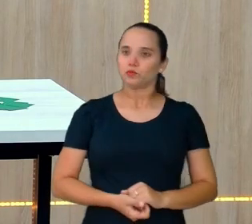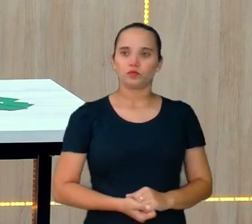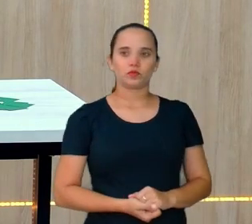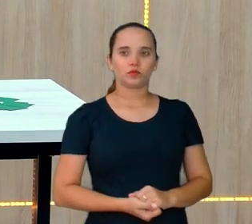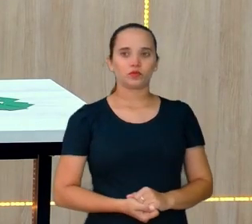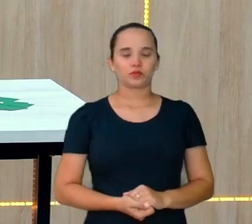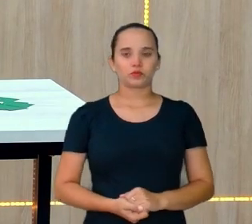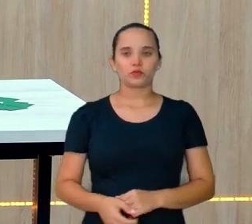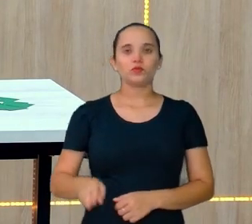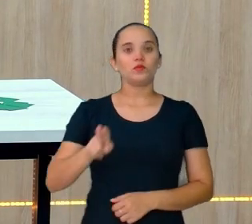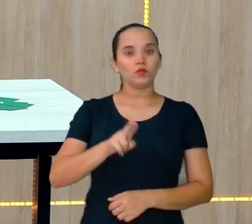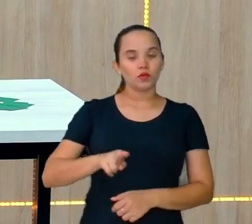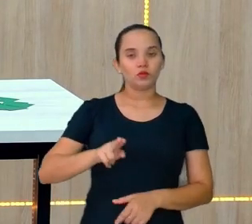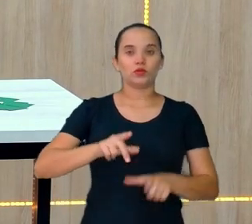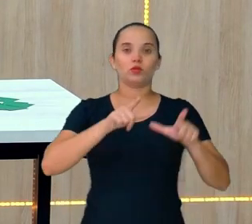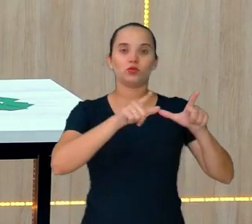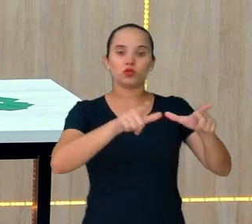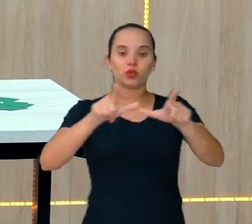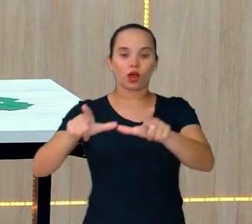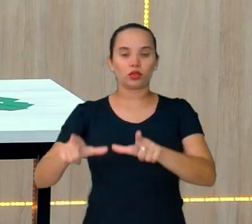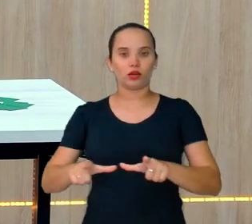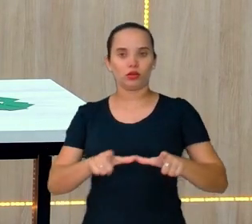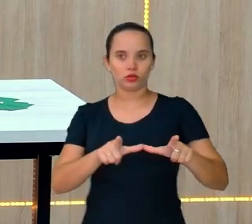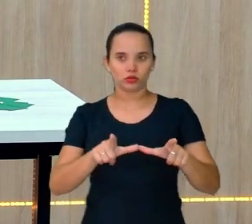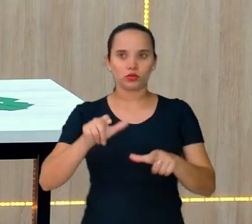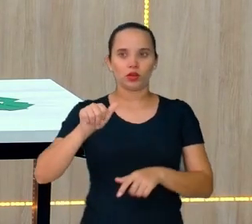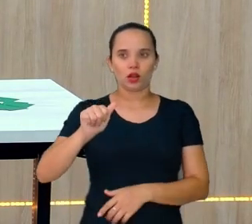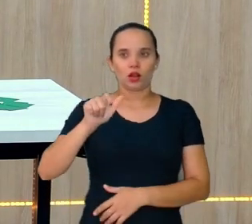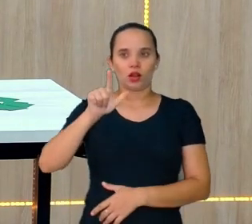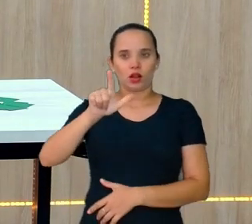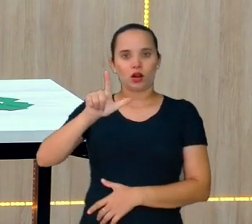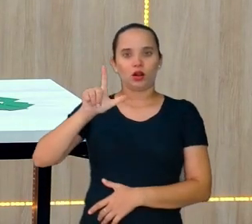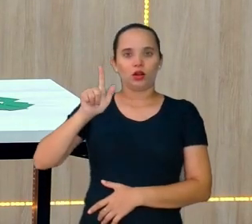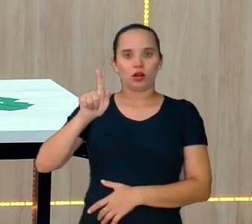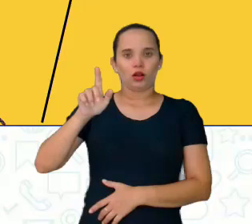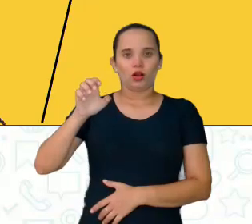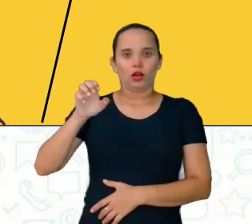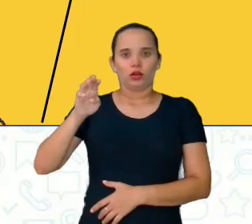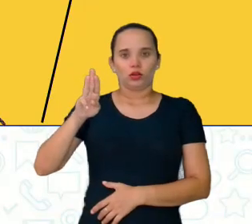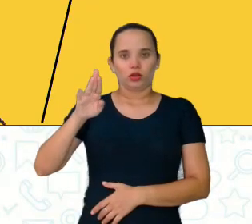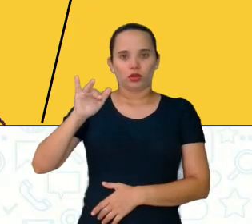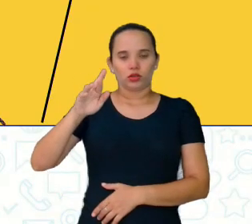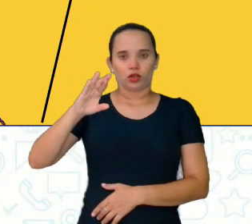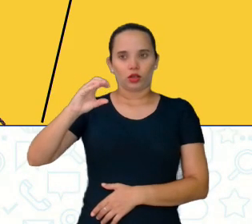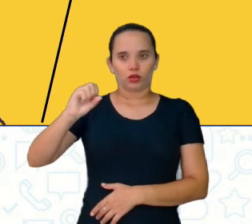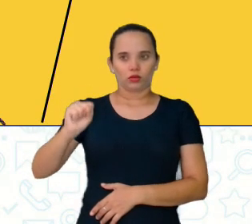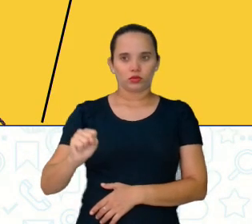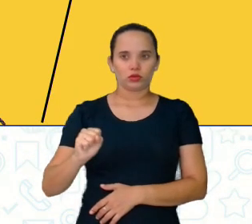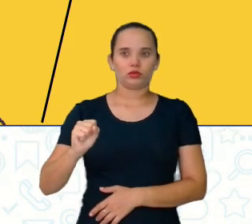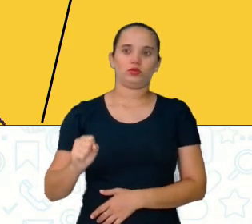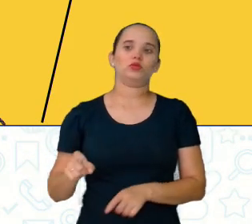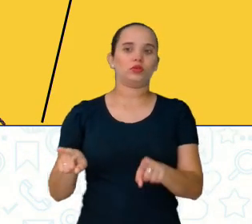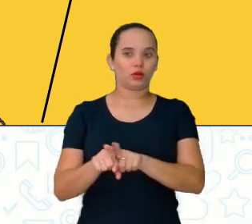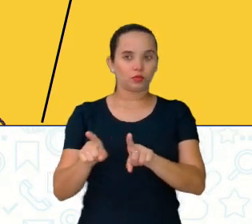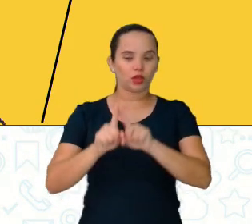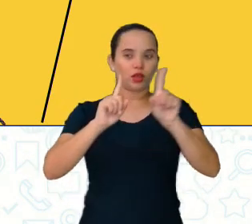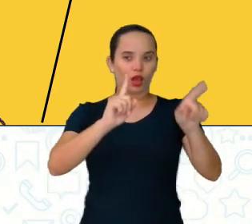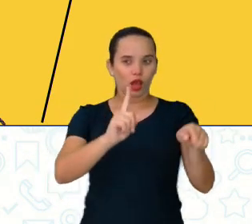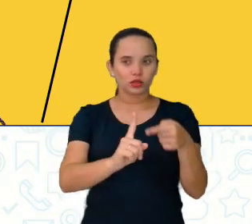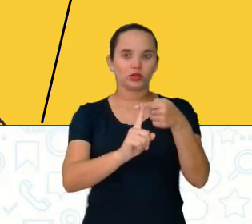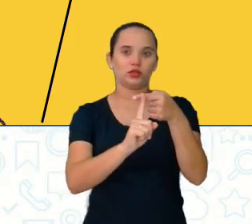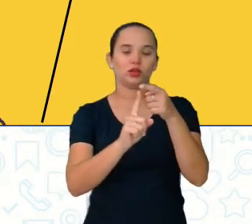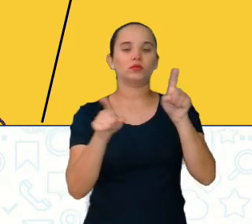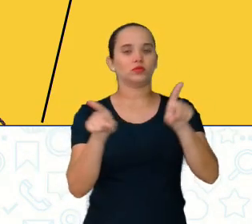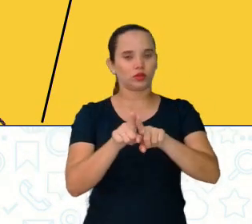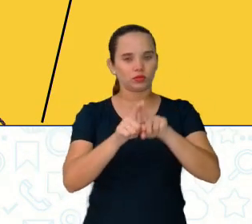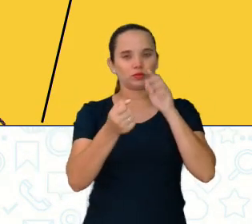a ferramenta ladrilhos algébricos. Se você der um zoom, meninos lê melhor. A gente trabalhou com adição. Contagem,